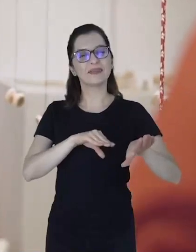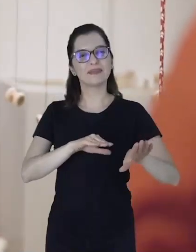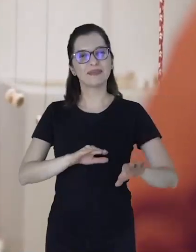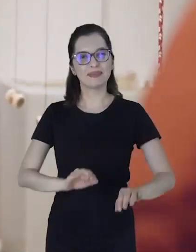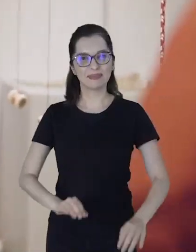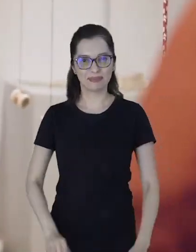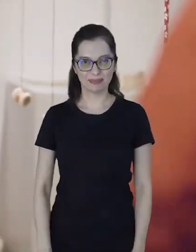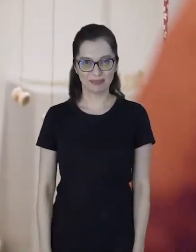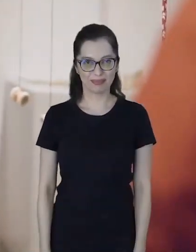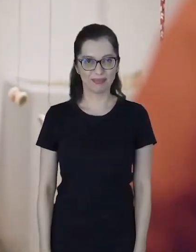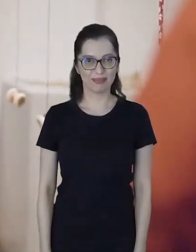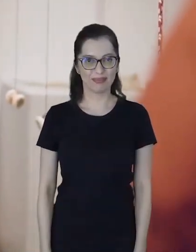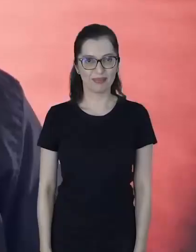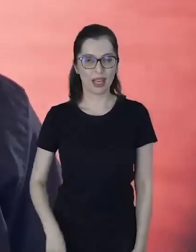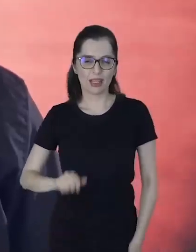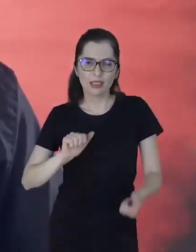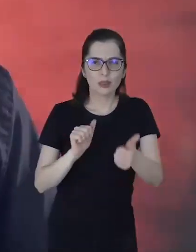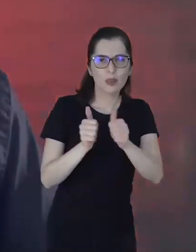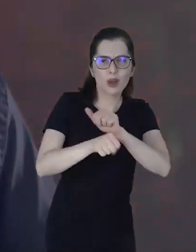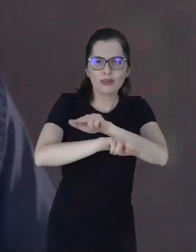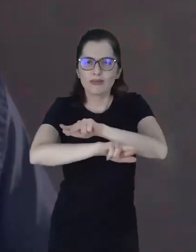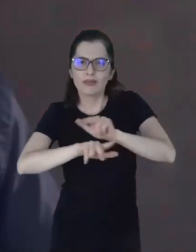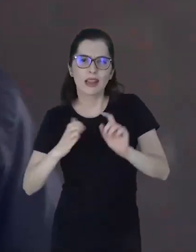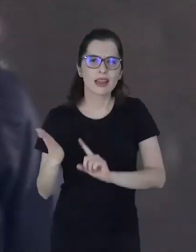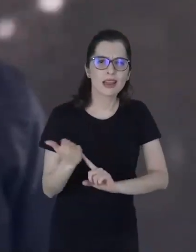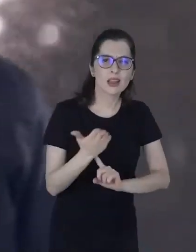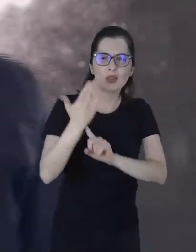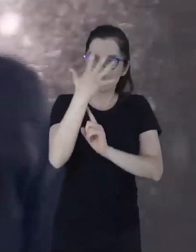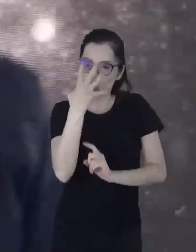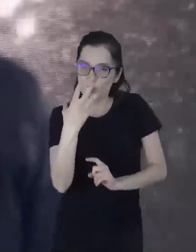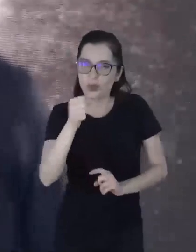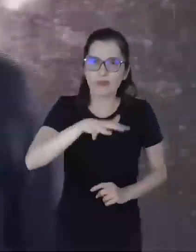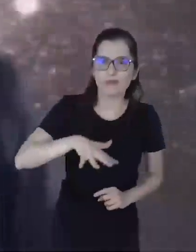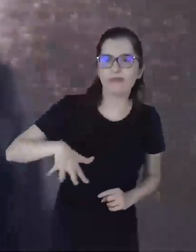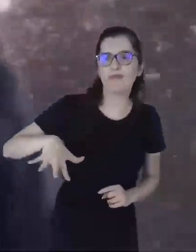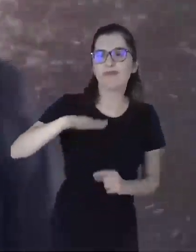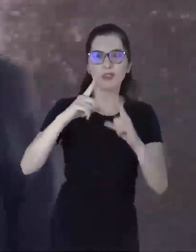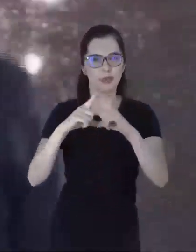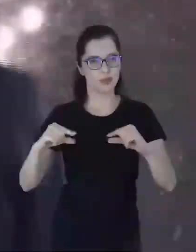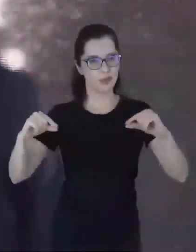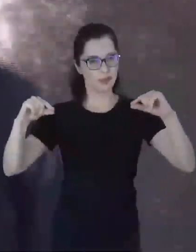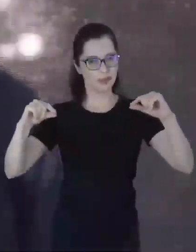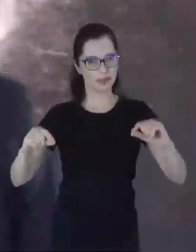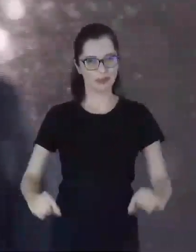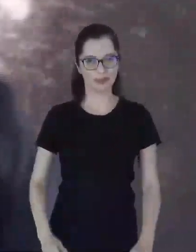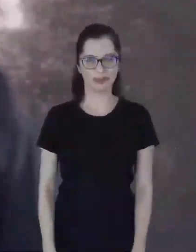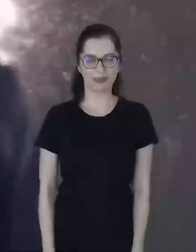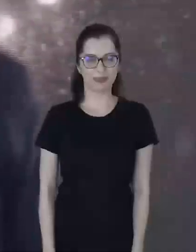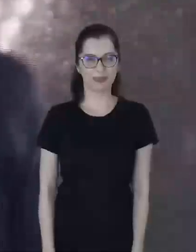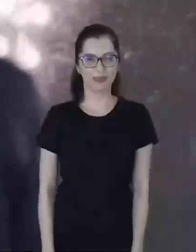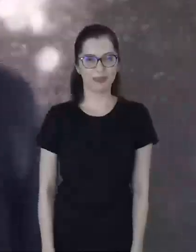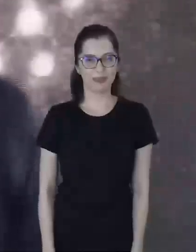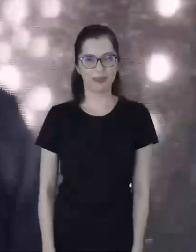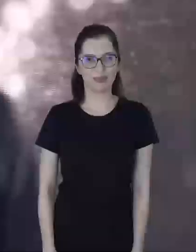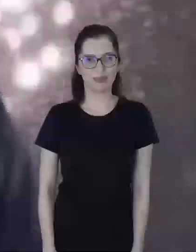intérpretes de libras diante de uma instalação. Os esportes e a tecnologia do fascinante país nipônico. De costas, um